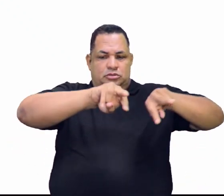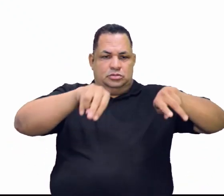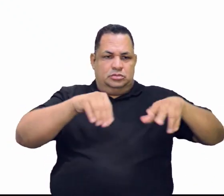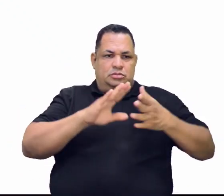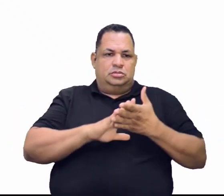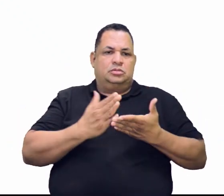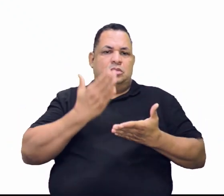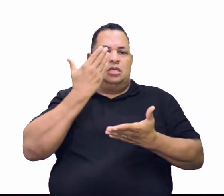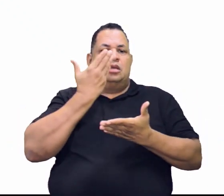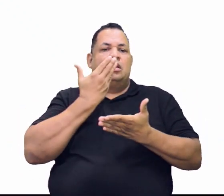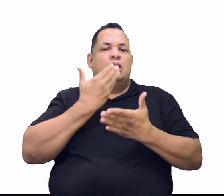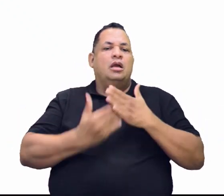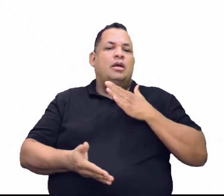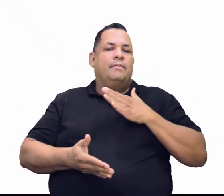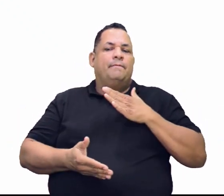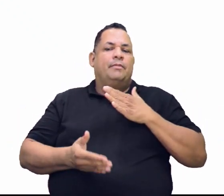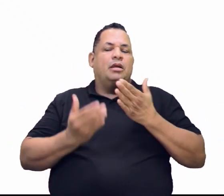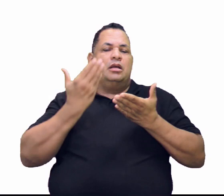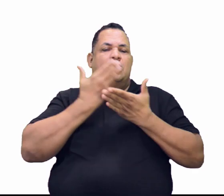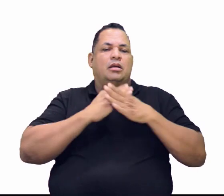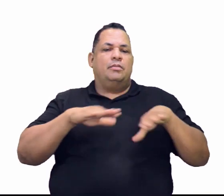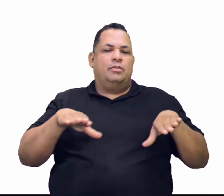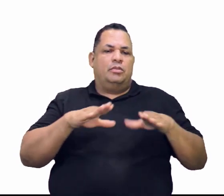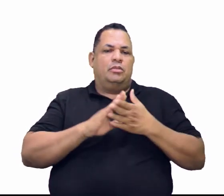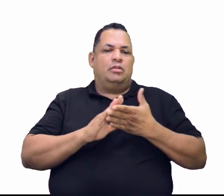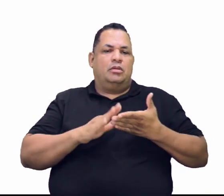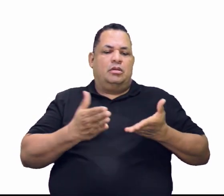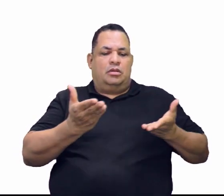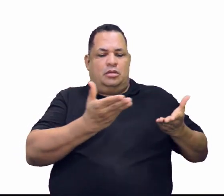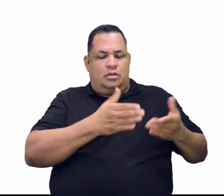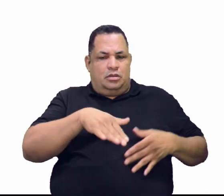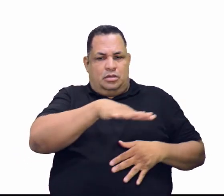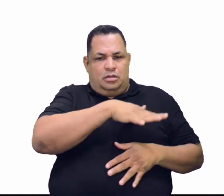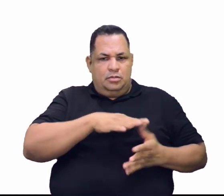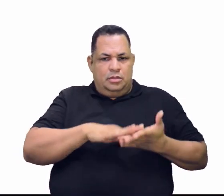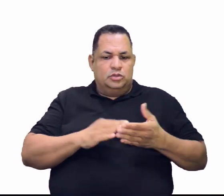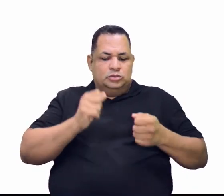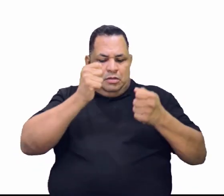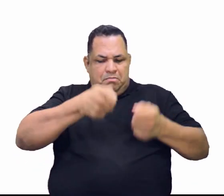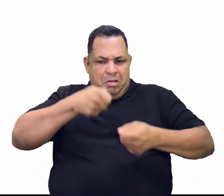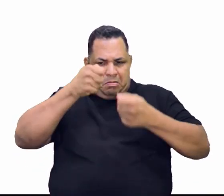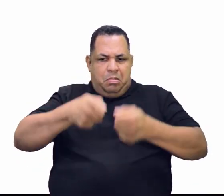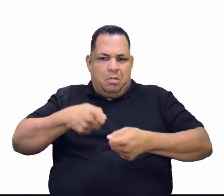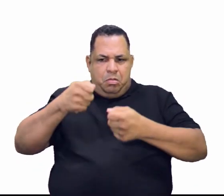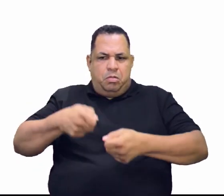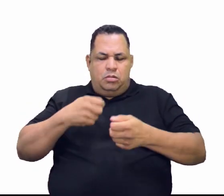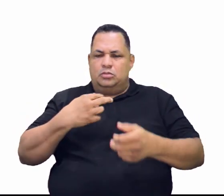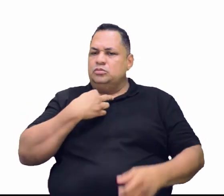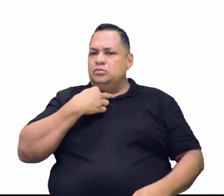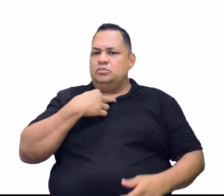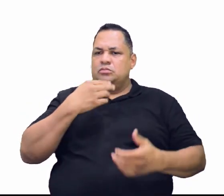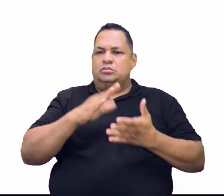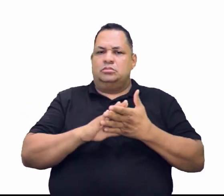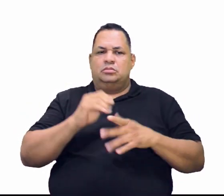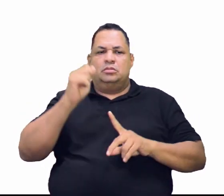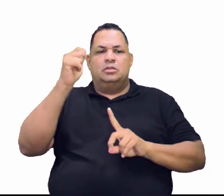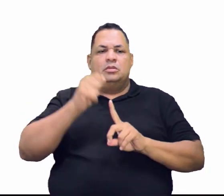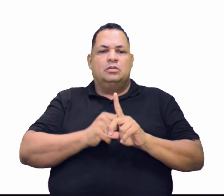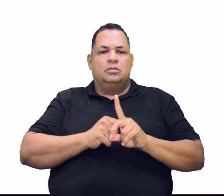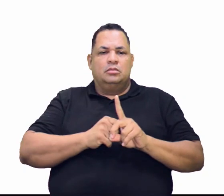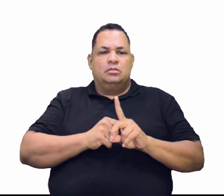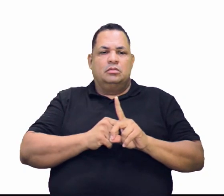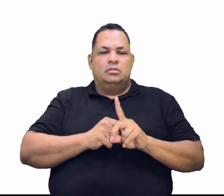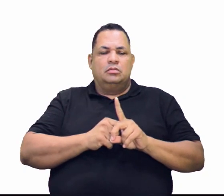A desativação da garimparagem manual ocorreu no dia 31 de março. De 71, o mês